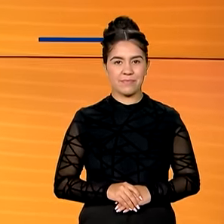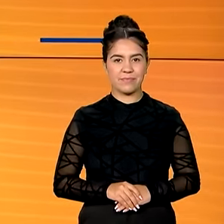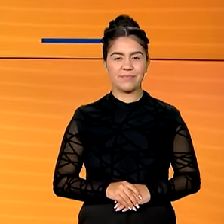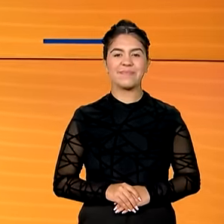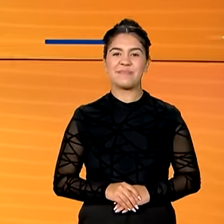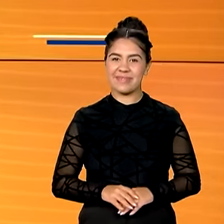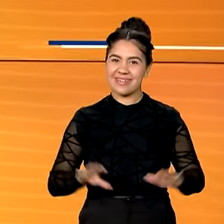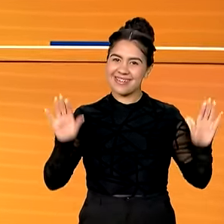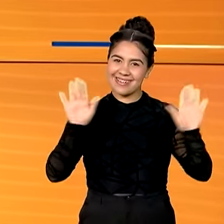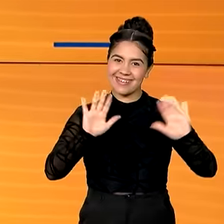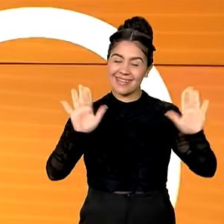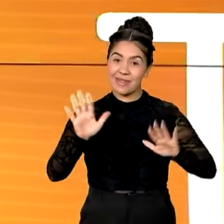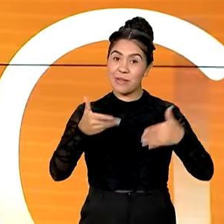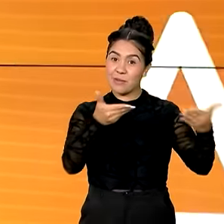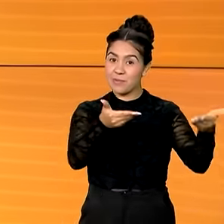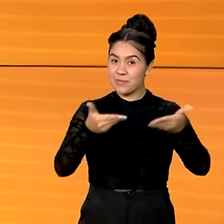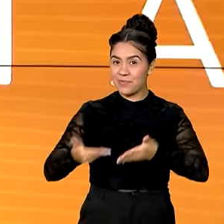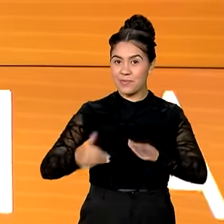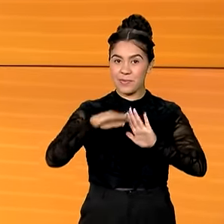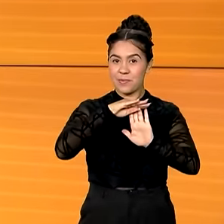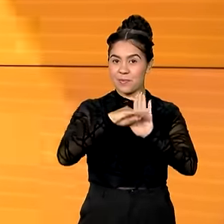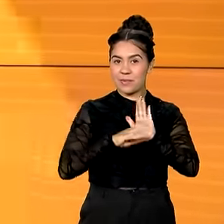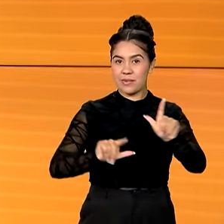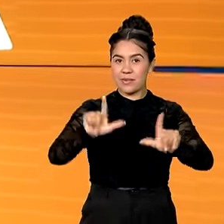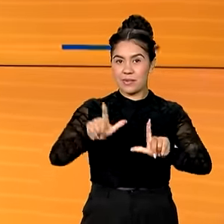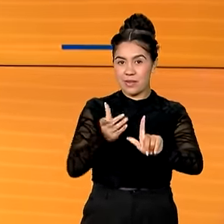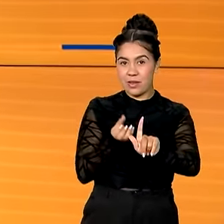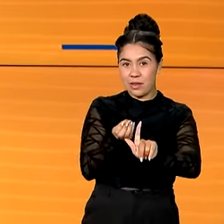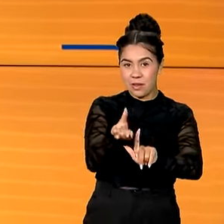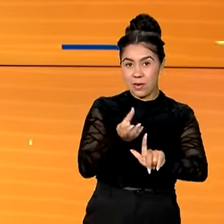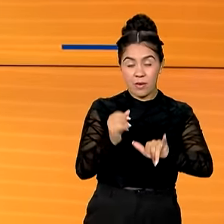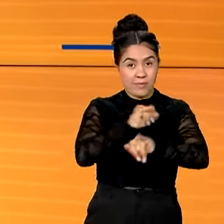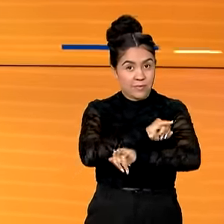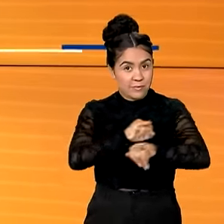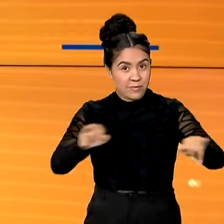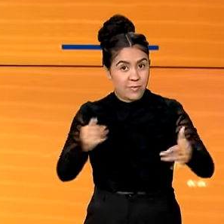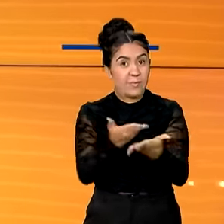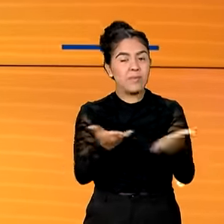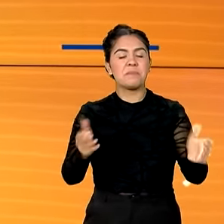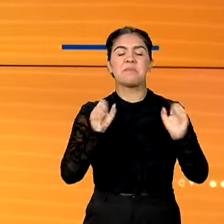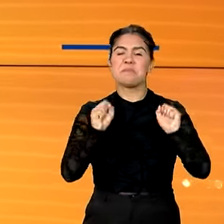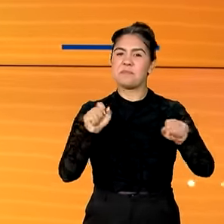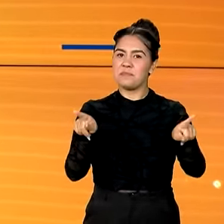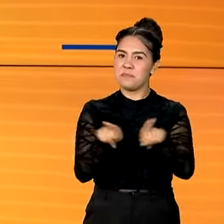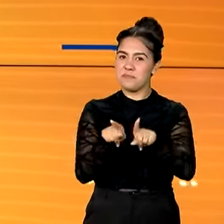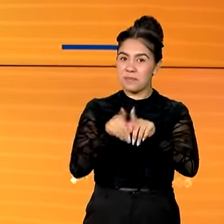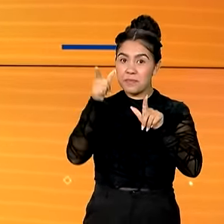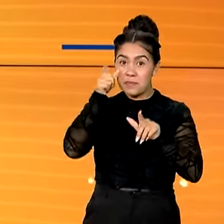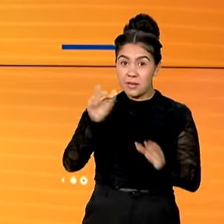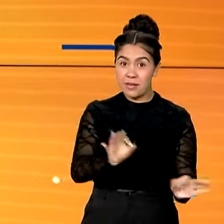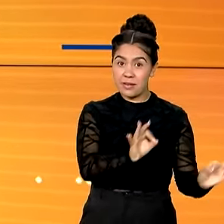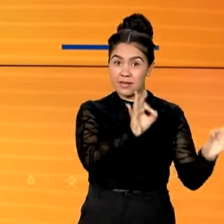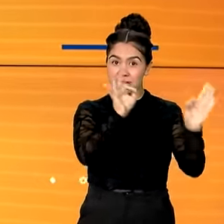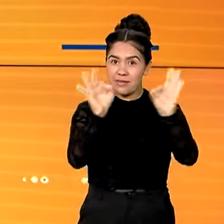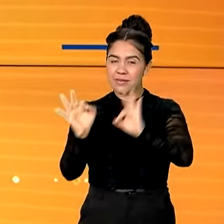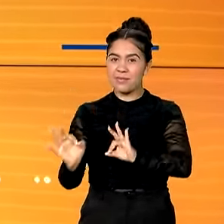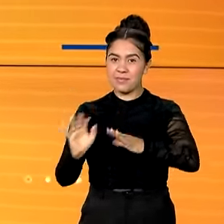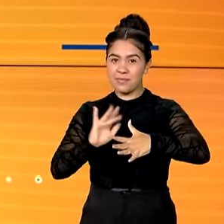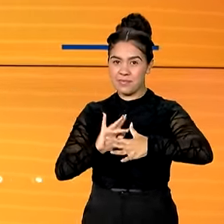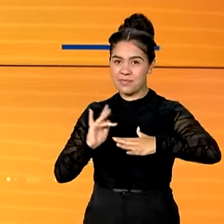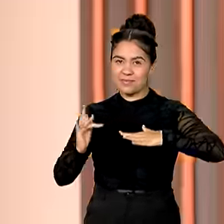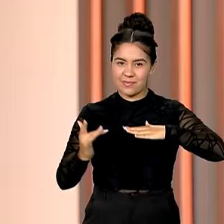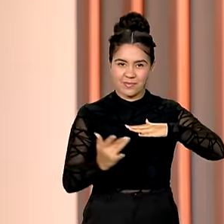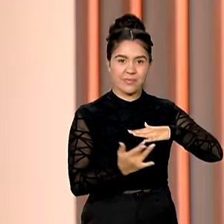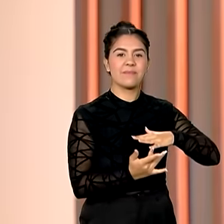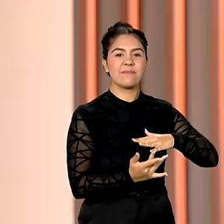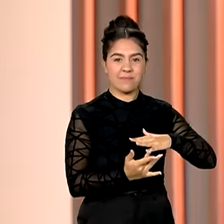Olá, seja muito bem-vindo ao canal GOV. E lembrando que você pode nos acompanhar também ao vivo pelas redes sociais.